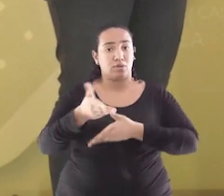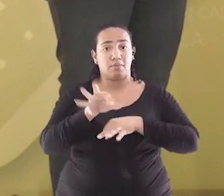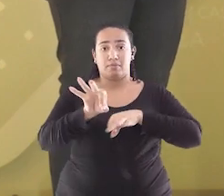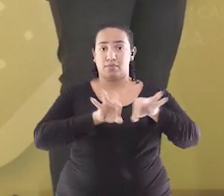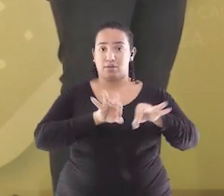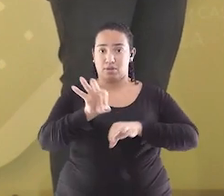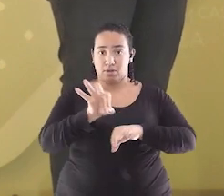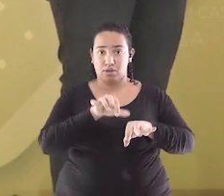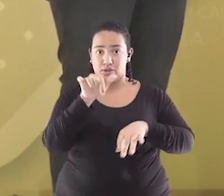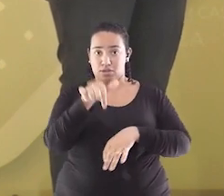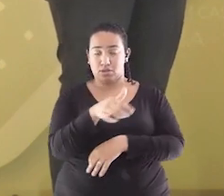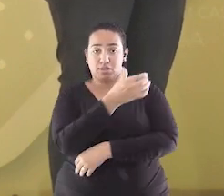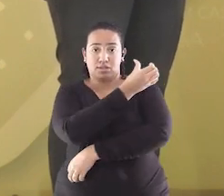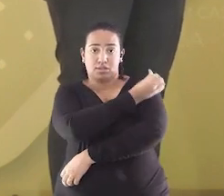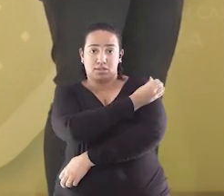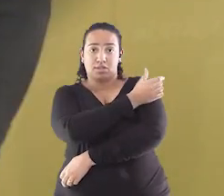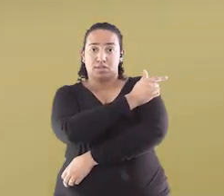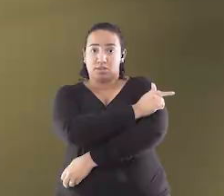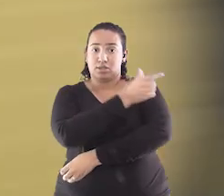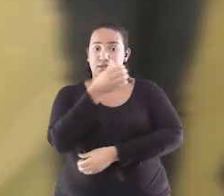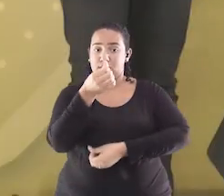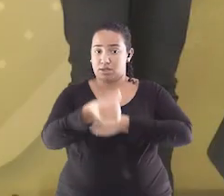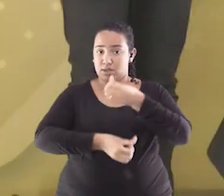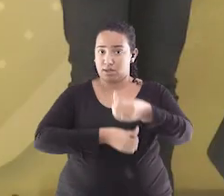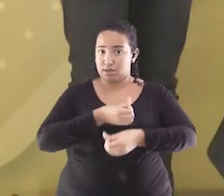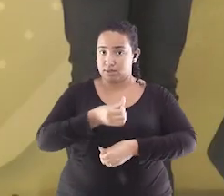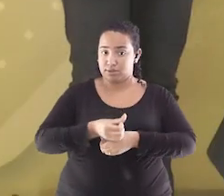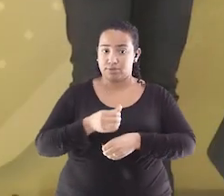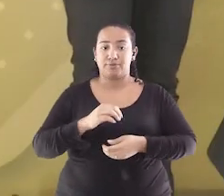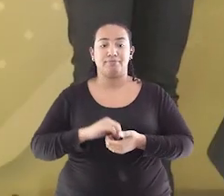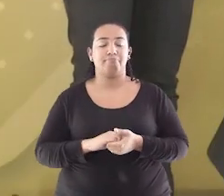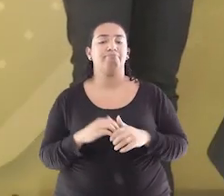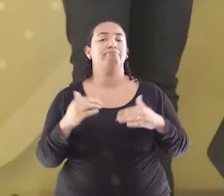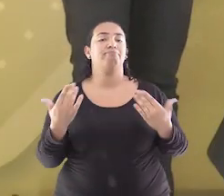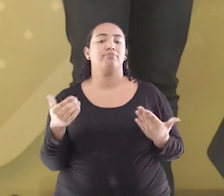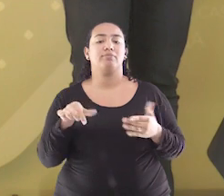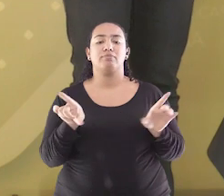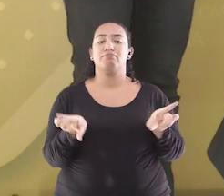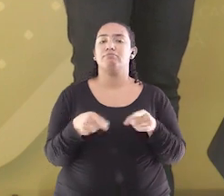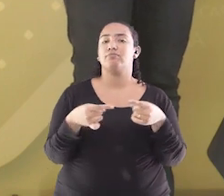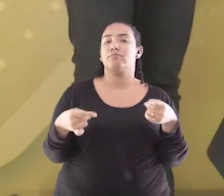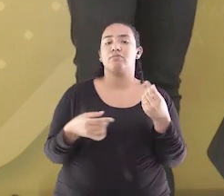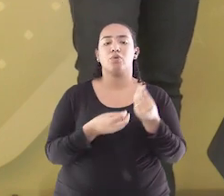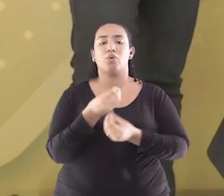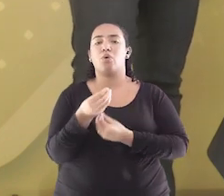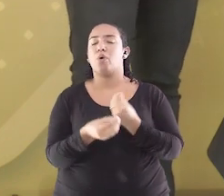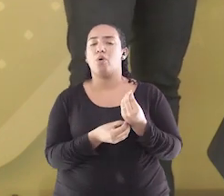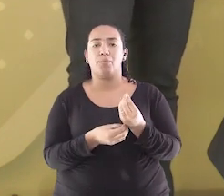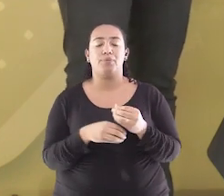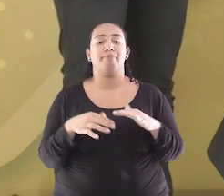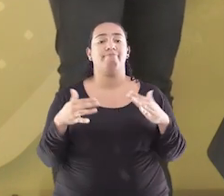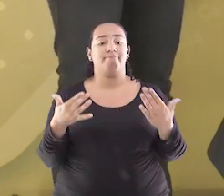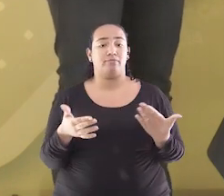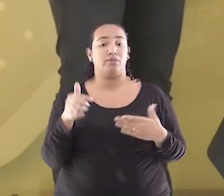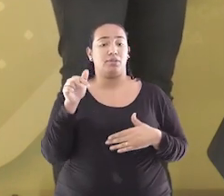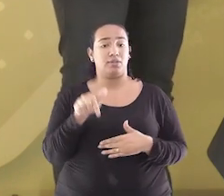os 6º e 7º anos da Aeja. Como que funciona esse jogo? O jogo consiste em adivinhar a música e